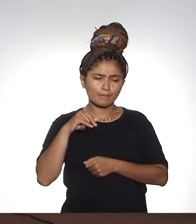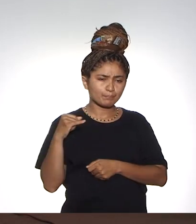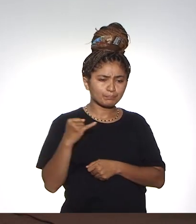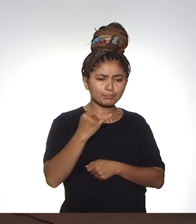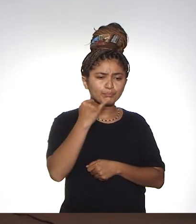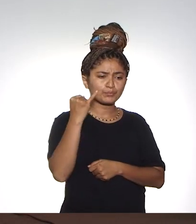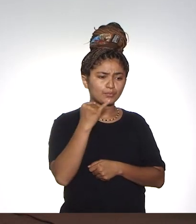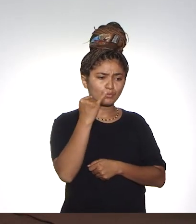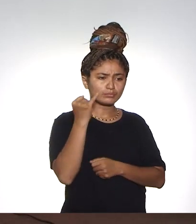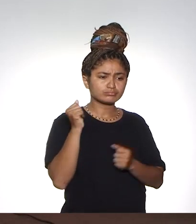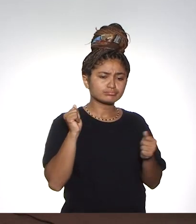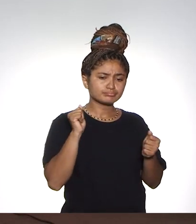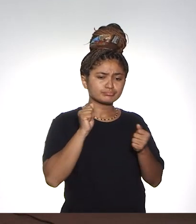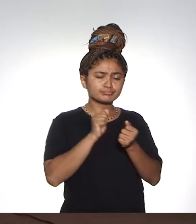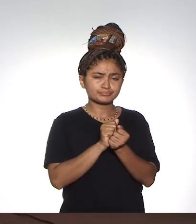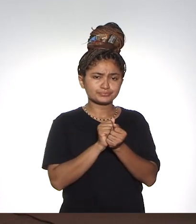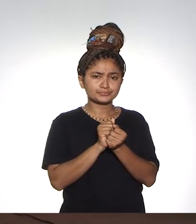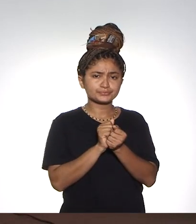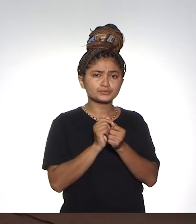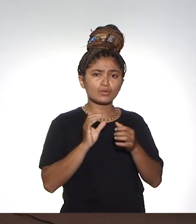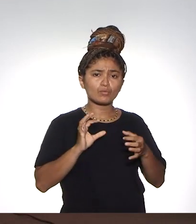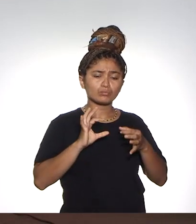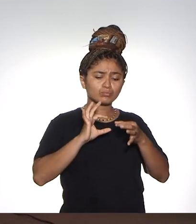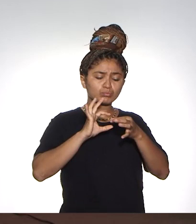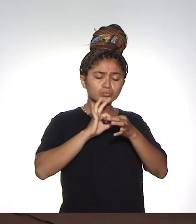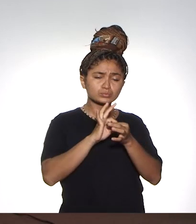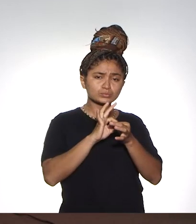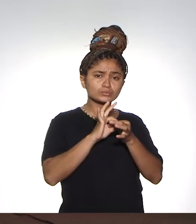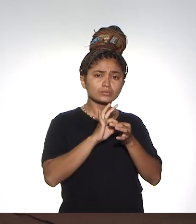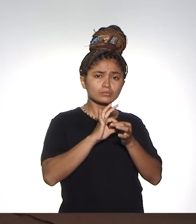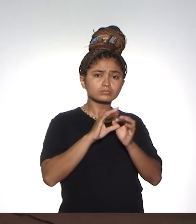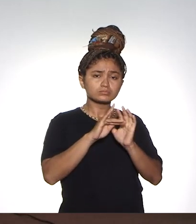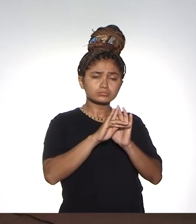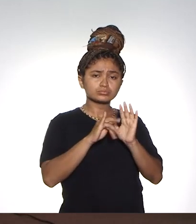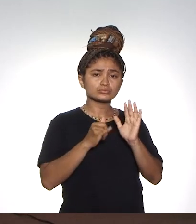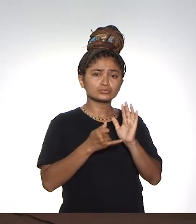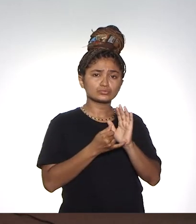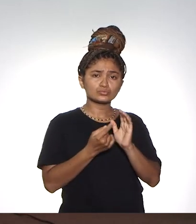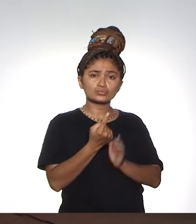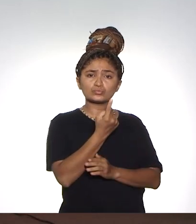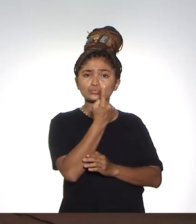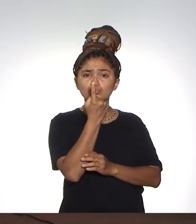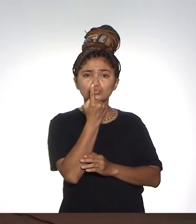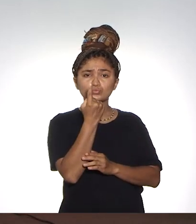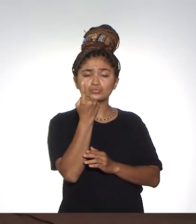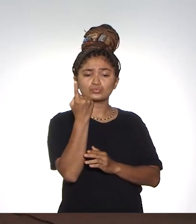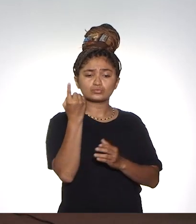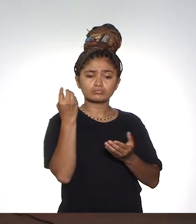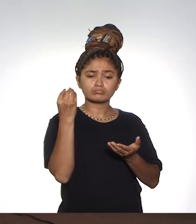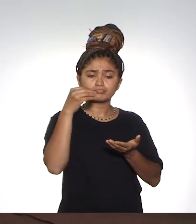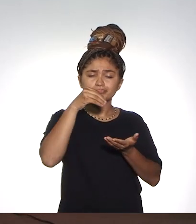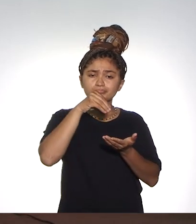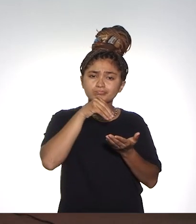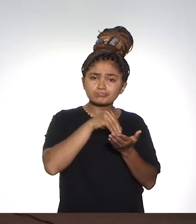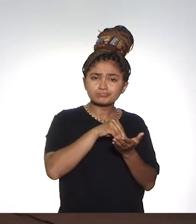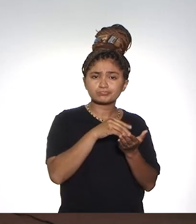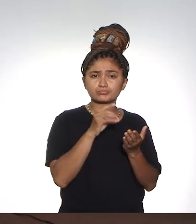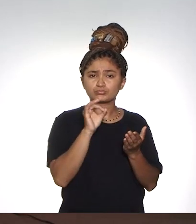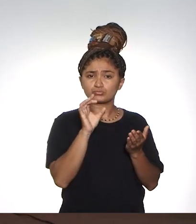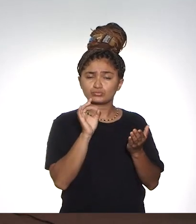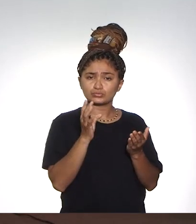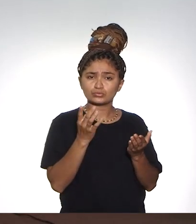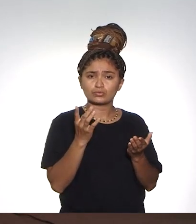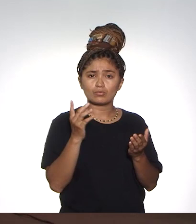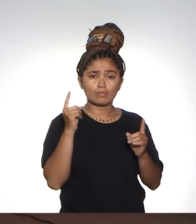é importante essa junção e essa união dos projetos em um programa